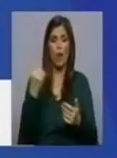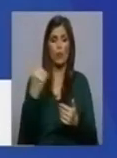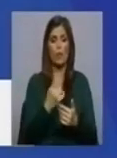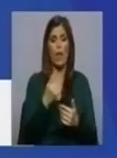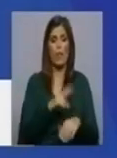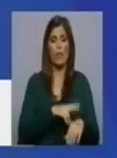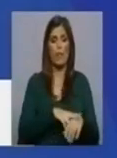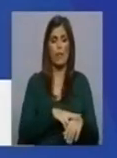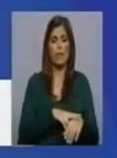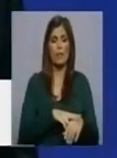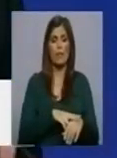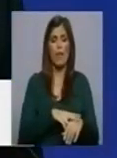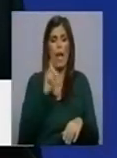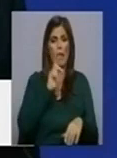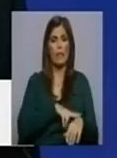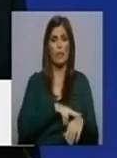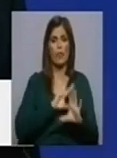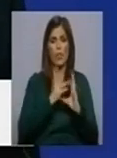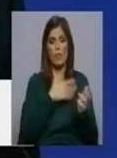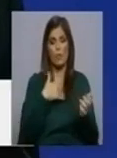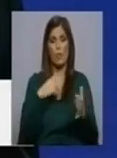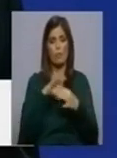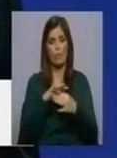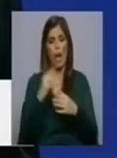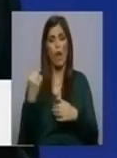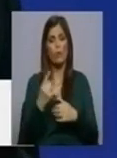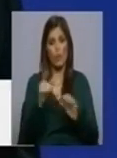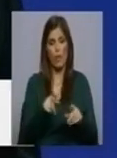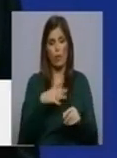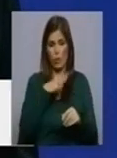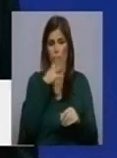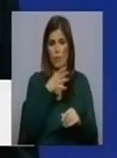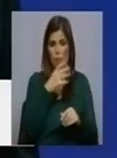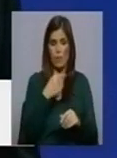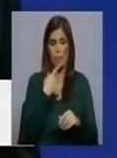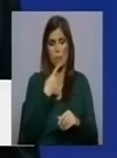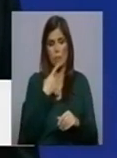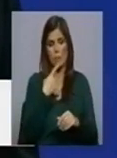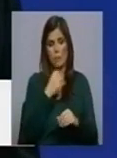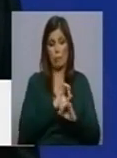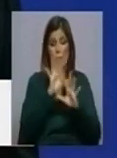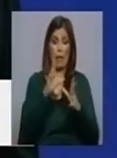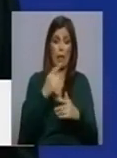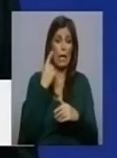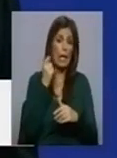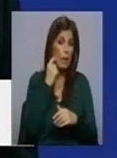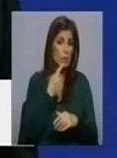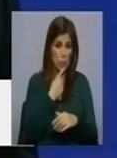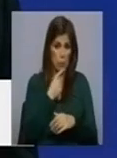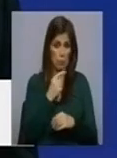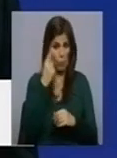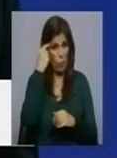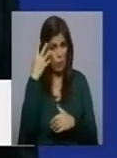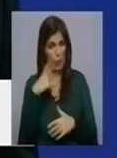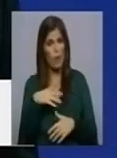Diretora-Geral de Saúde. Eu já agora, sobre a questão da autoridade, o que eu quis dizer, e acho que ficou claro a quem quis entender, é que a competência de